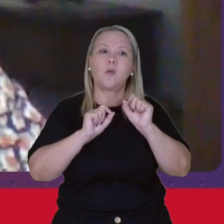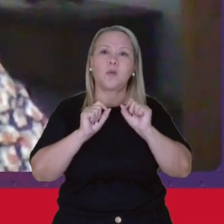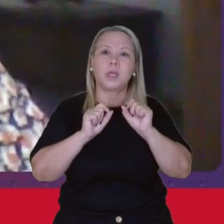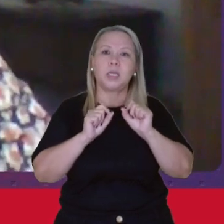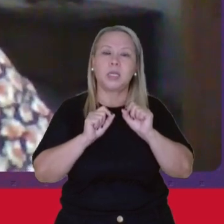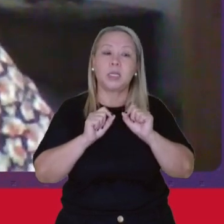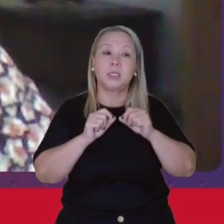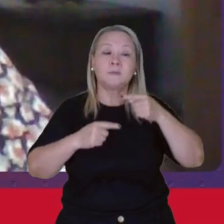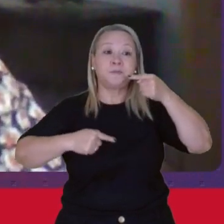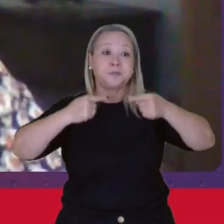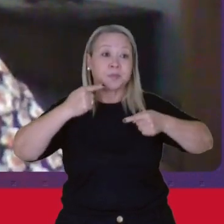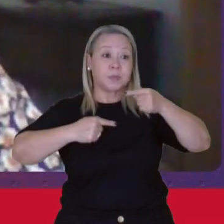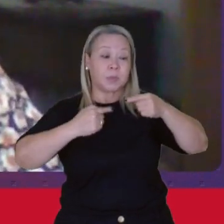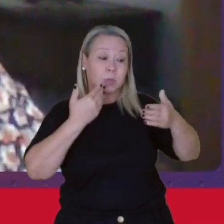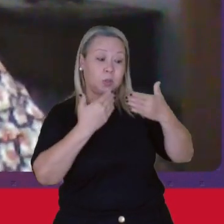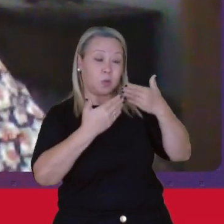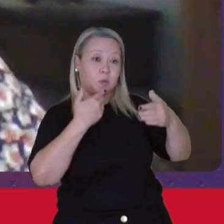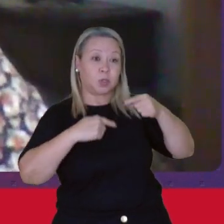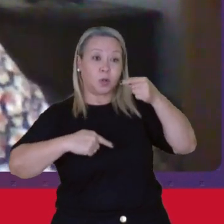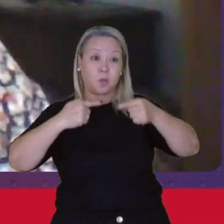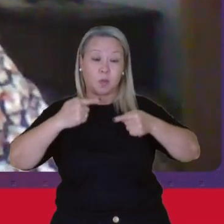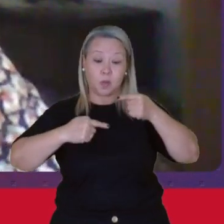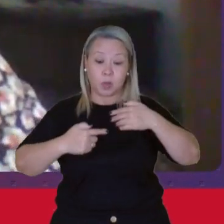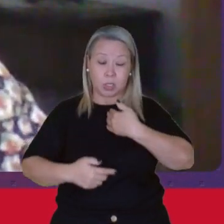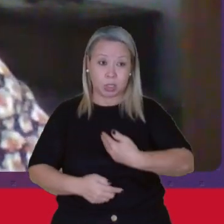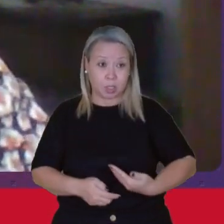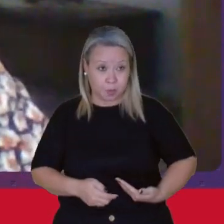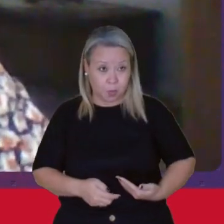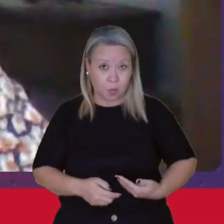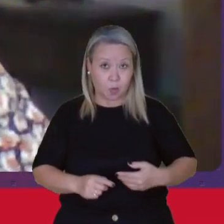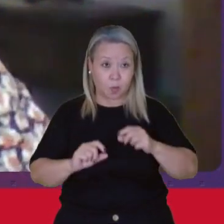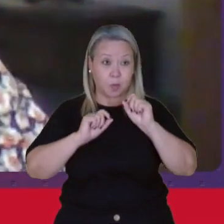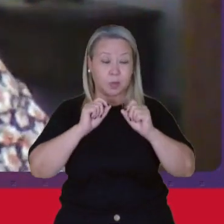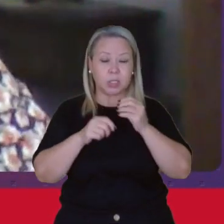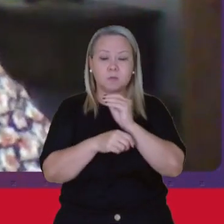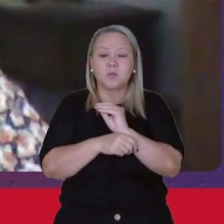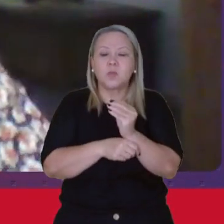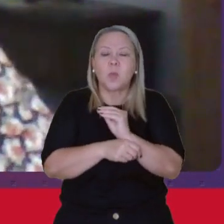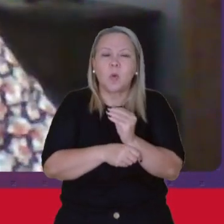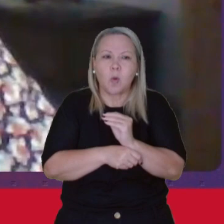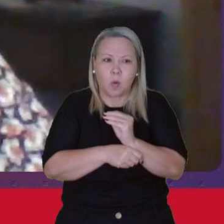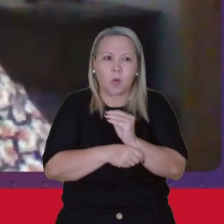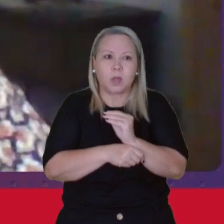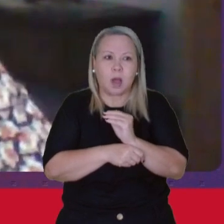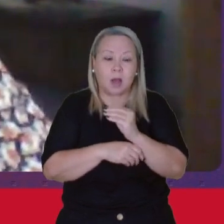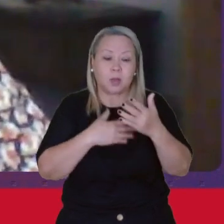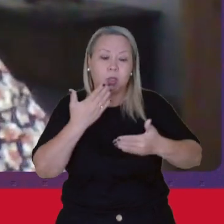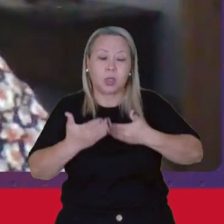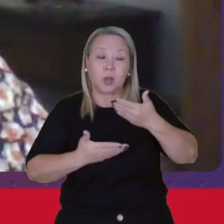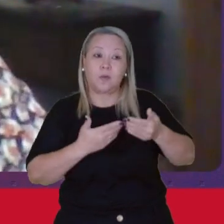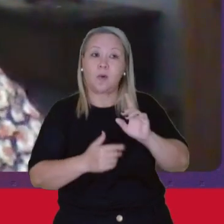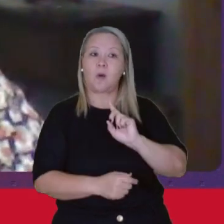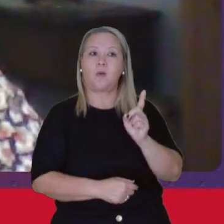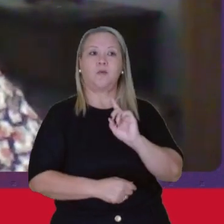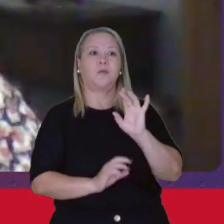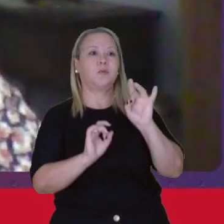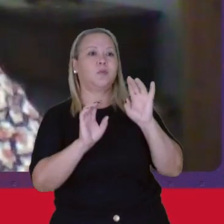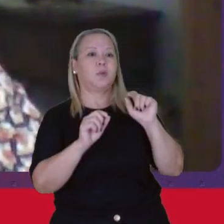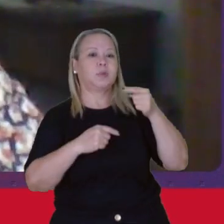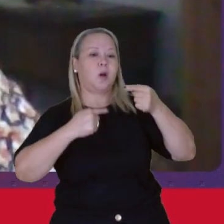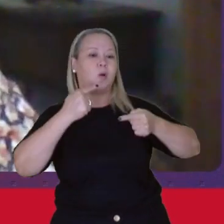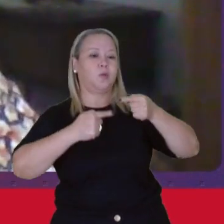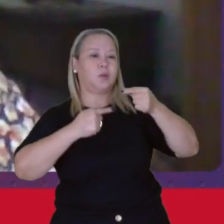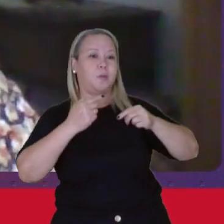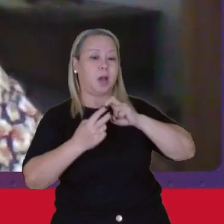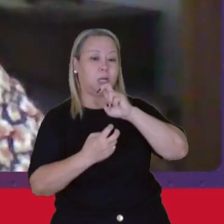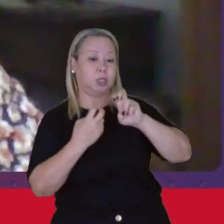discutir Uma política Pública De cuidados Que envolve Não só O debate De